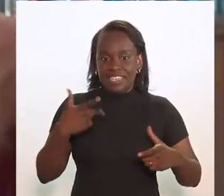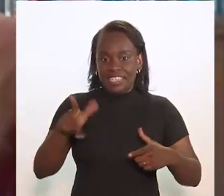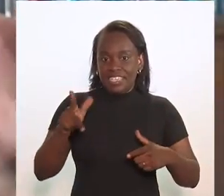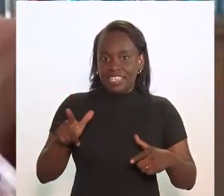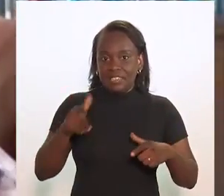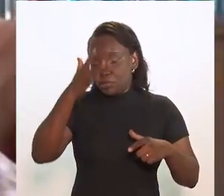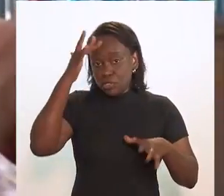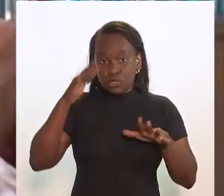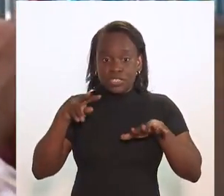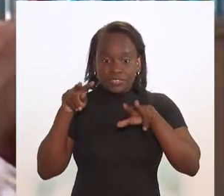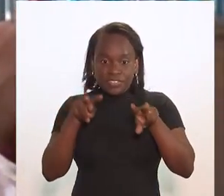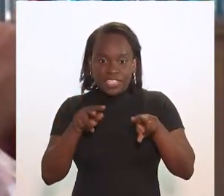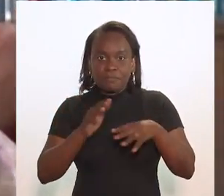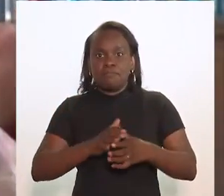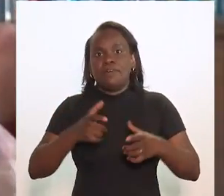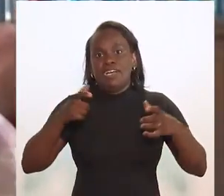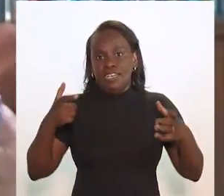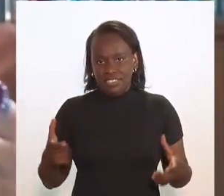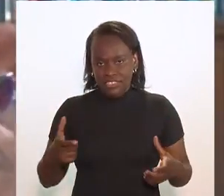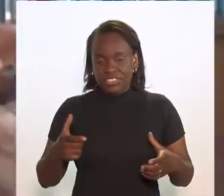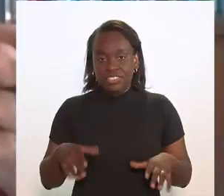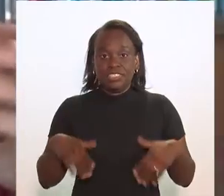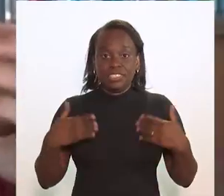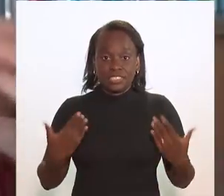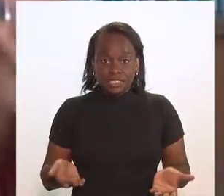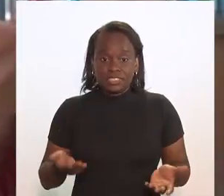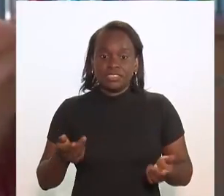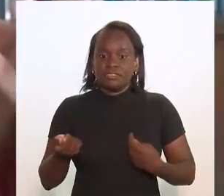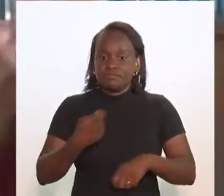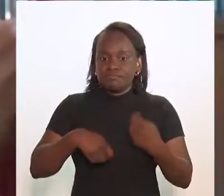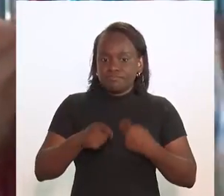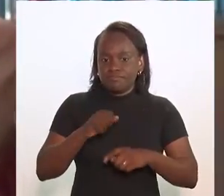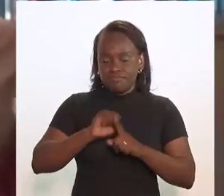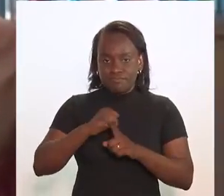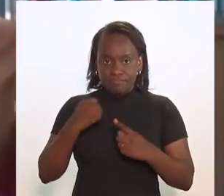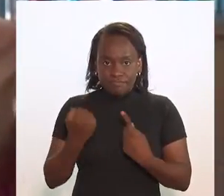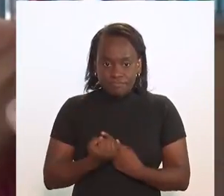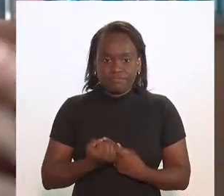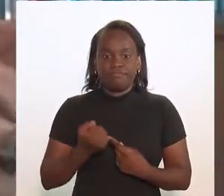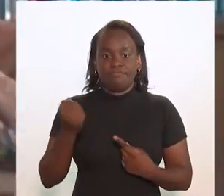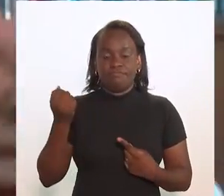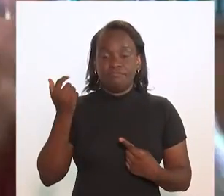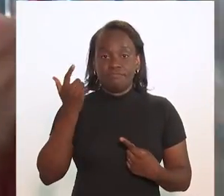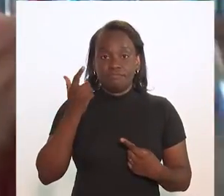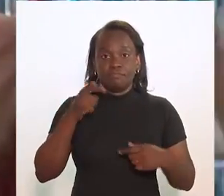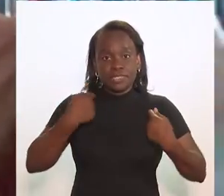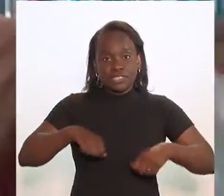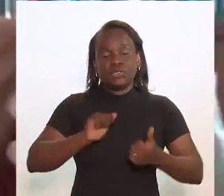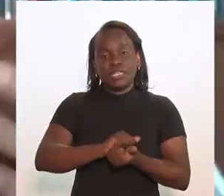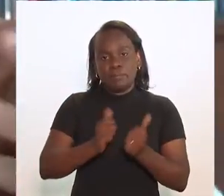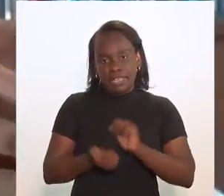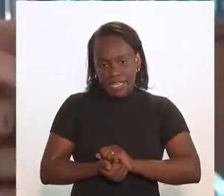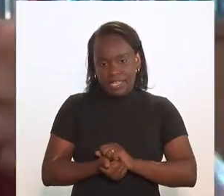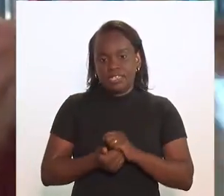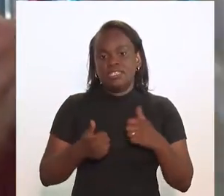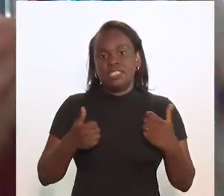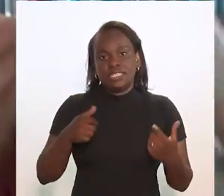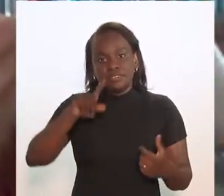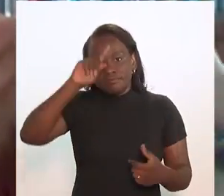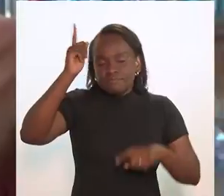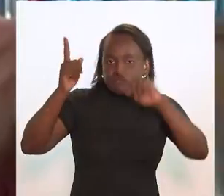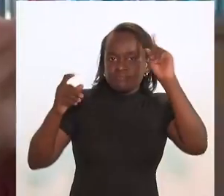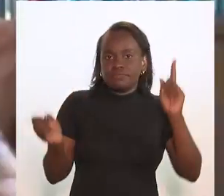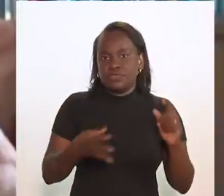suas redes de audiência. Então, a economia e a sociedade tiveram que se adaptar, que